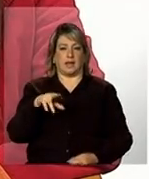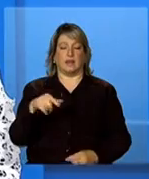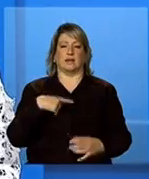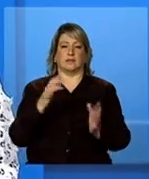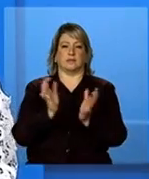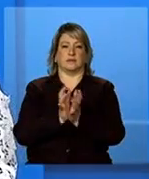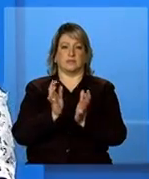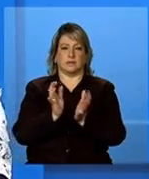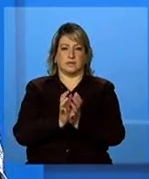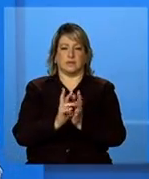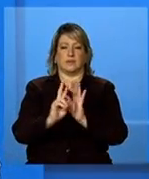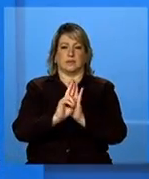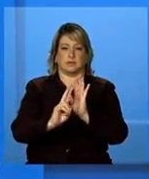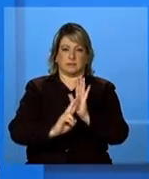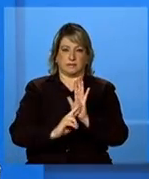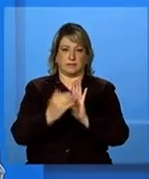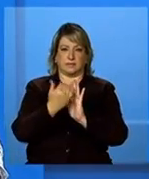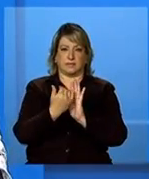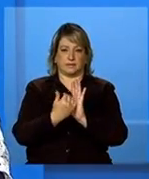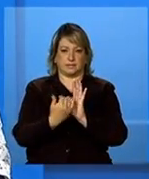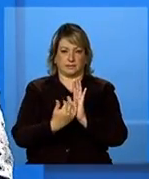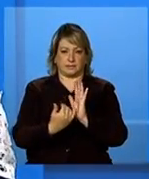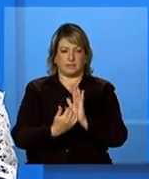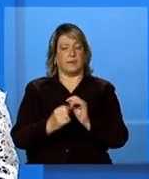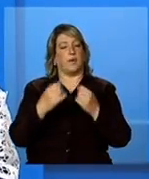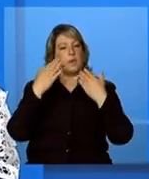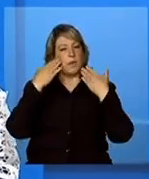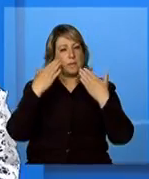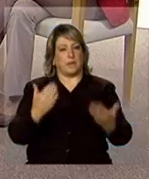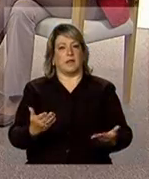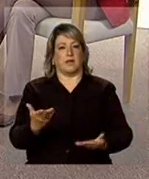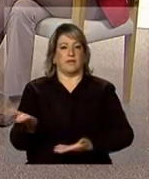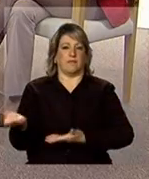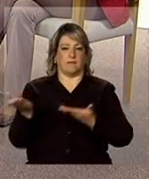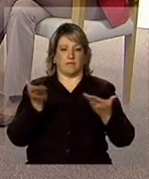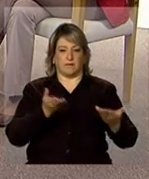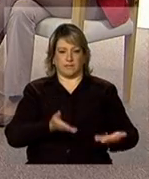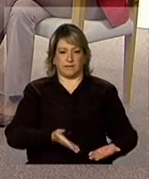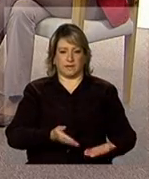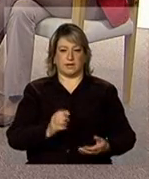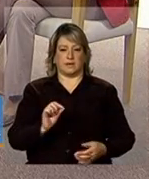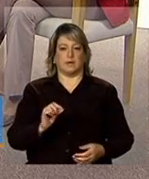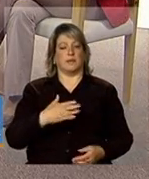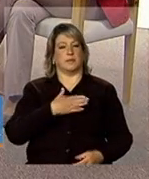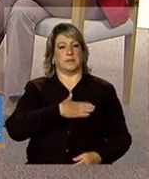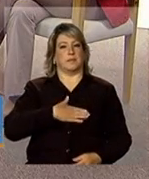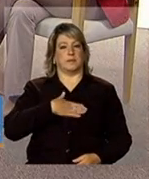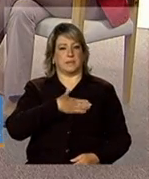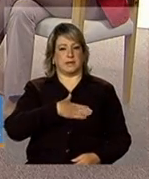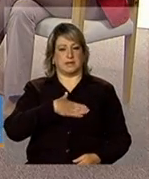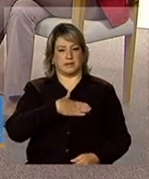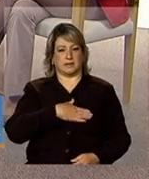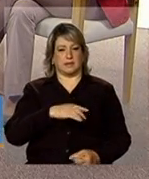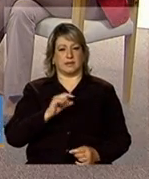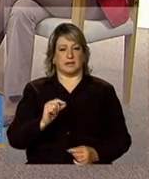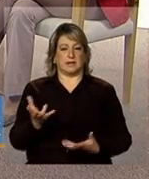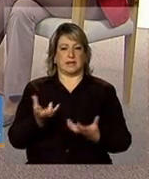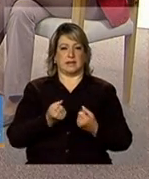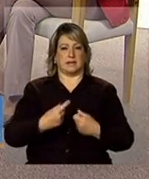condicionalidades obrigada por terem vindo é um prazer recebê-las só para esclarecer Piccoli mesmo